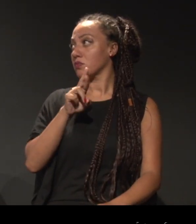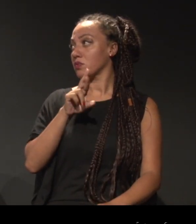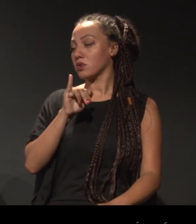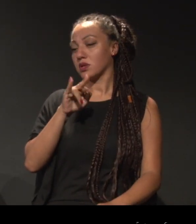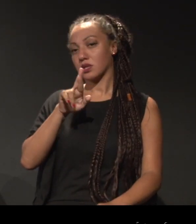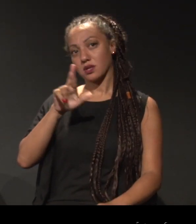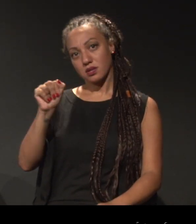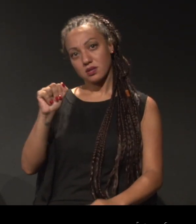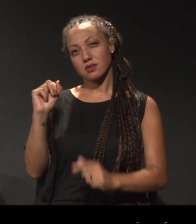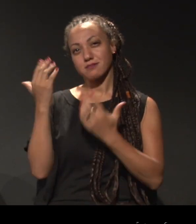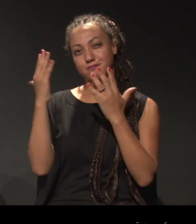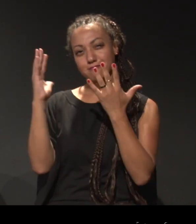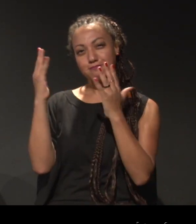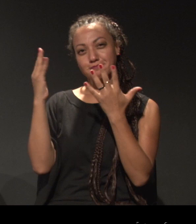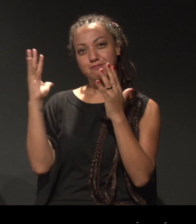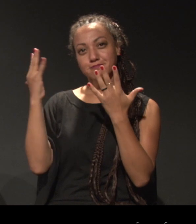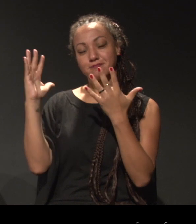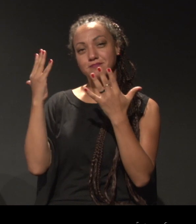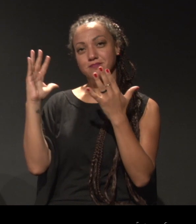Muitas palmas para o Rui.